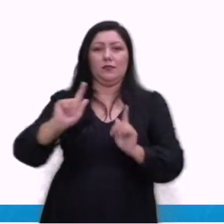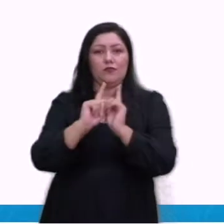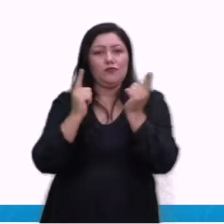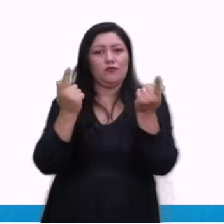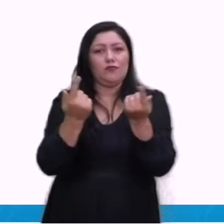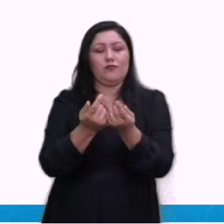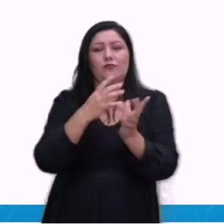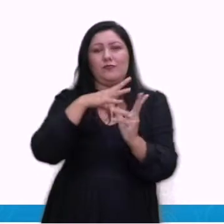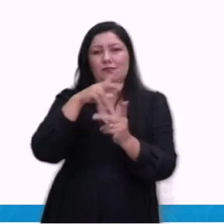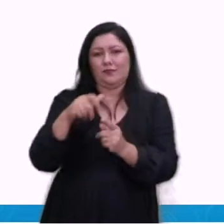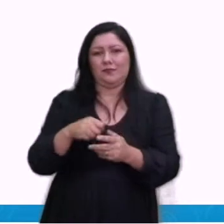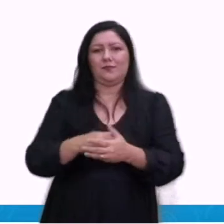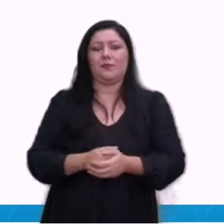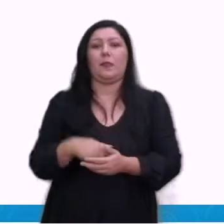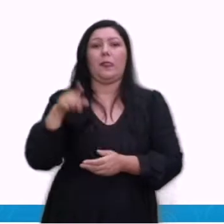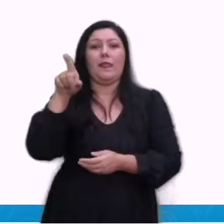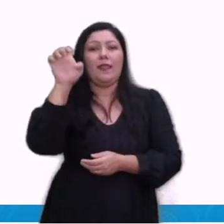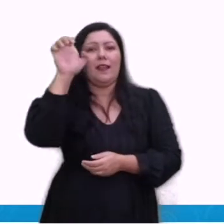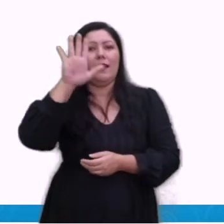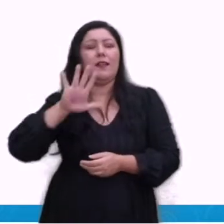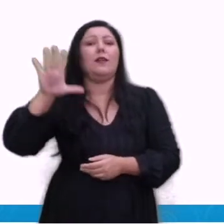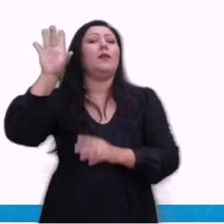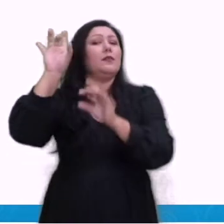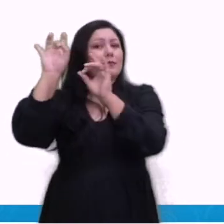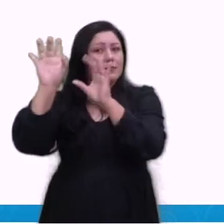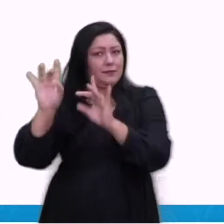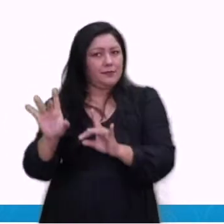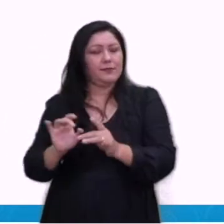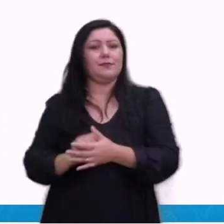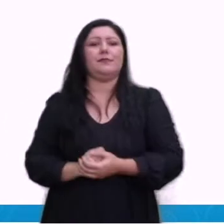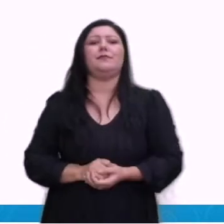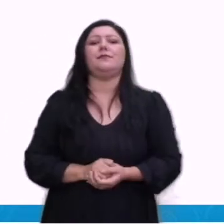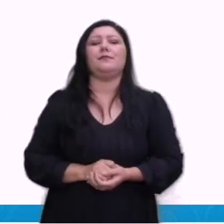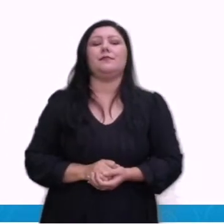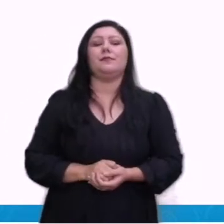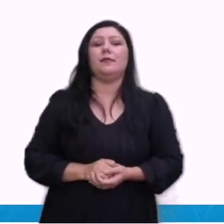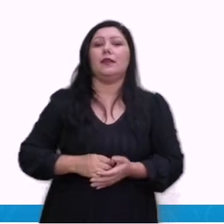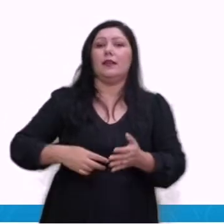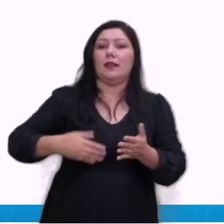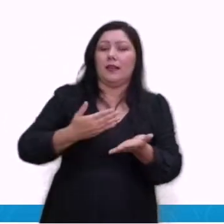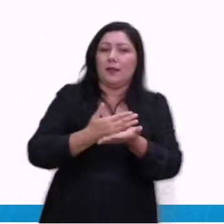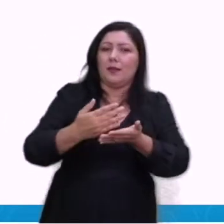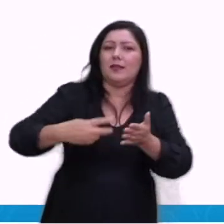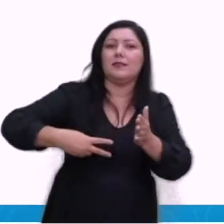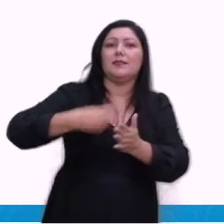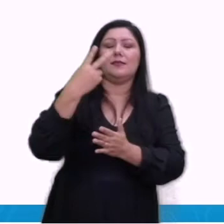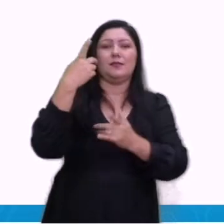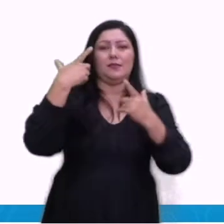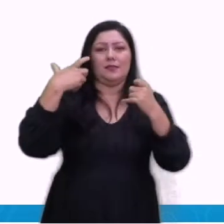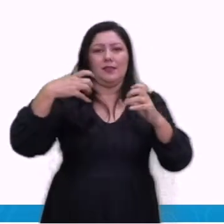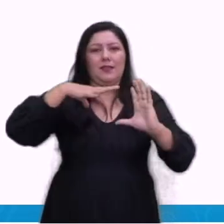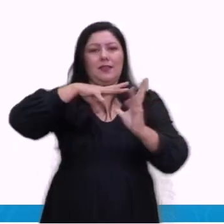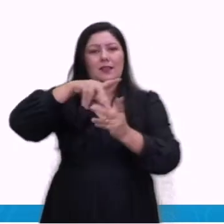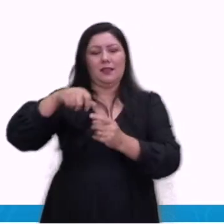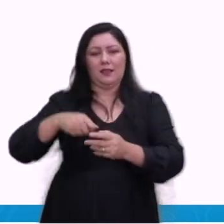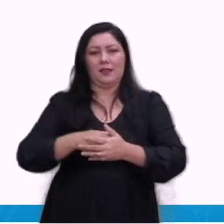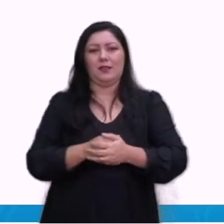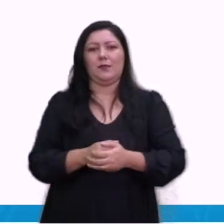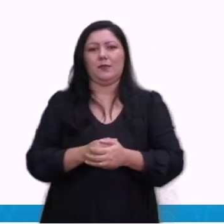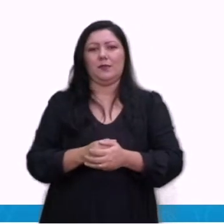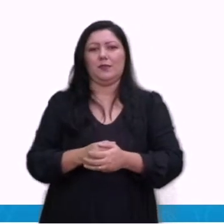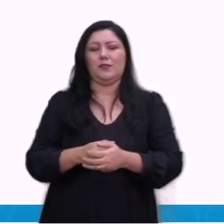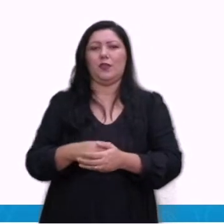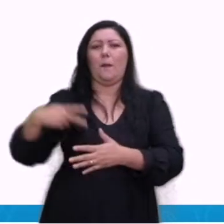especialmente na Europa. Nós vamos falar do início da Segunda Guerra Mundial e envolveu um grande número de países